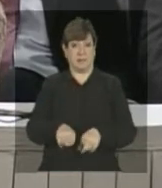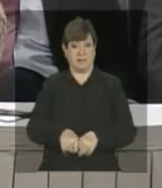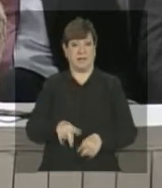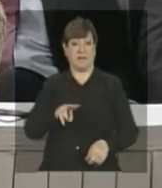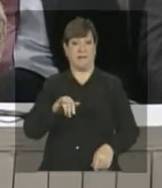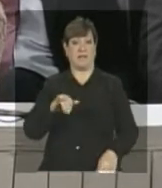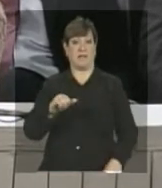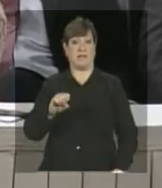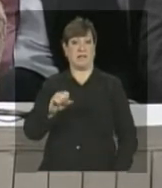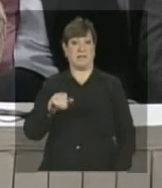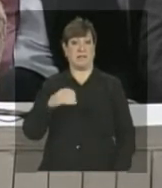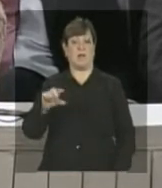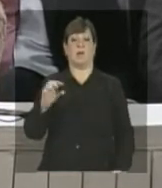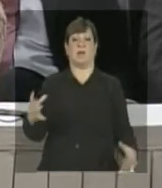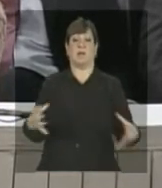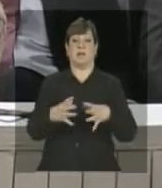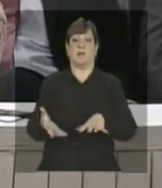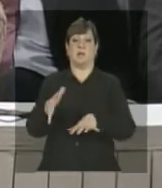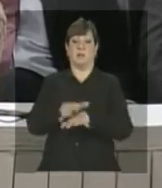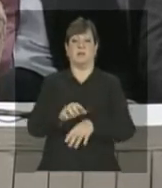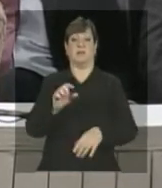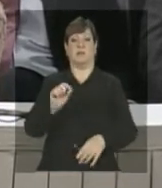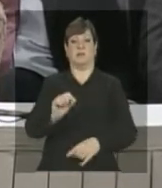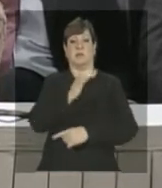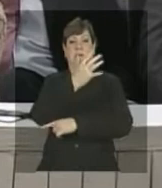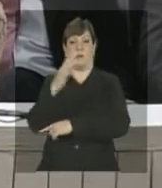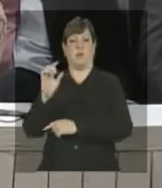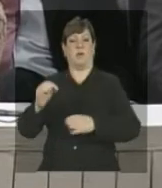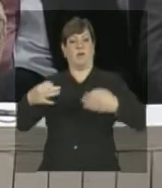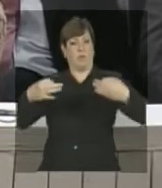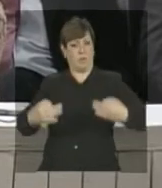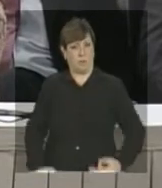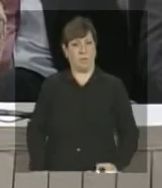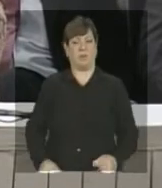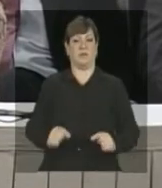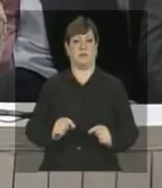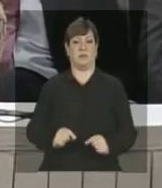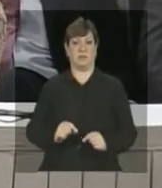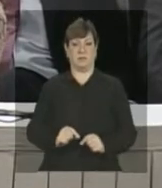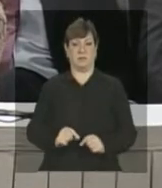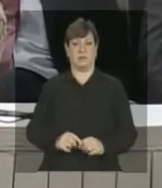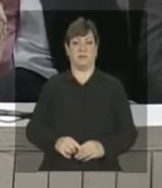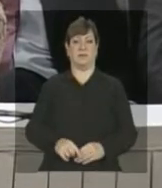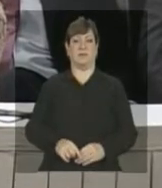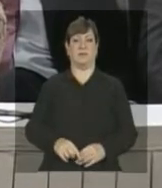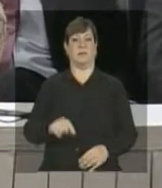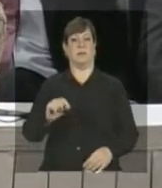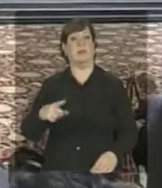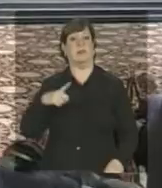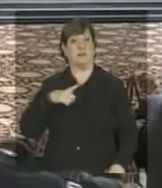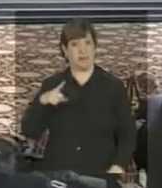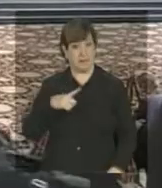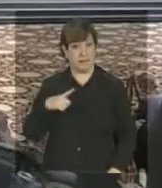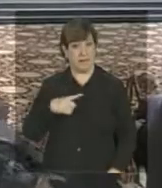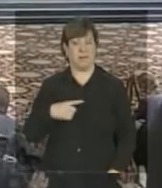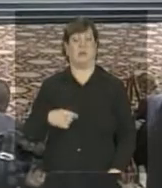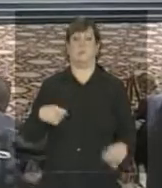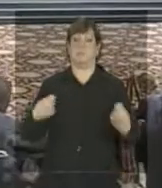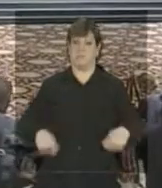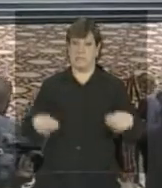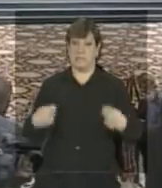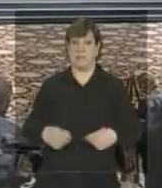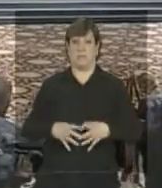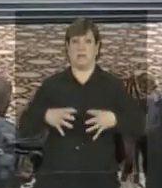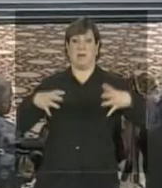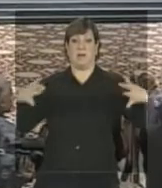visão inclusiva ambientalmente correta e que exige um crescimento